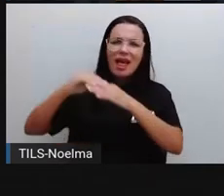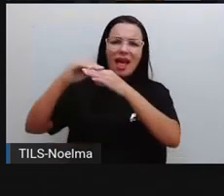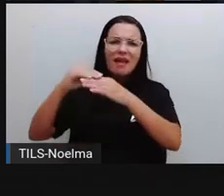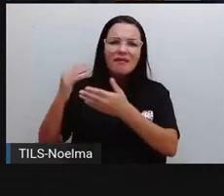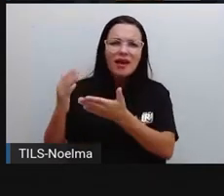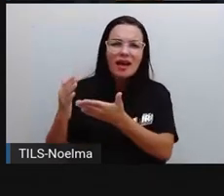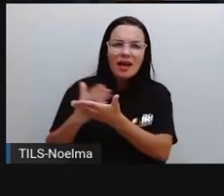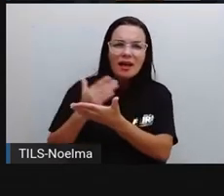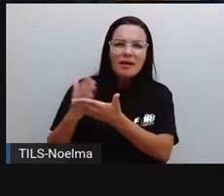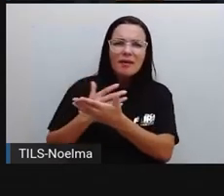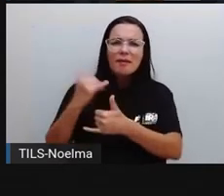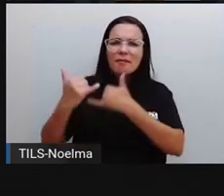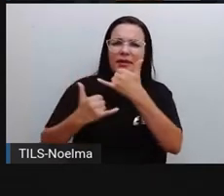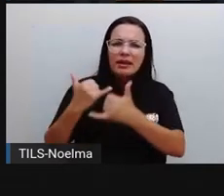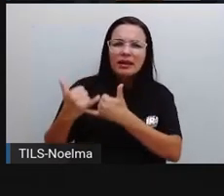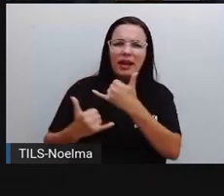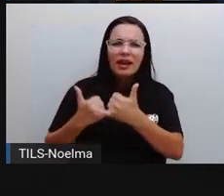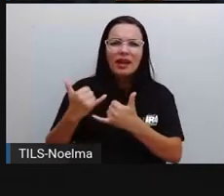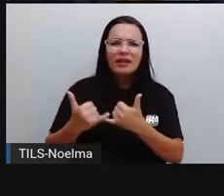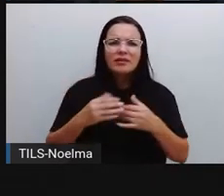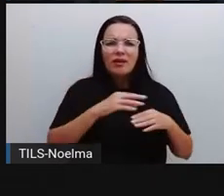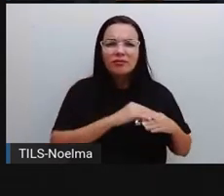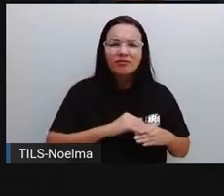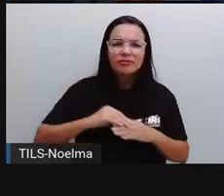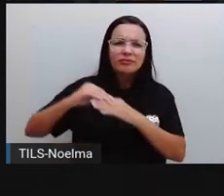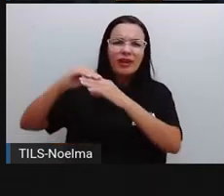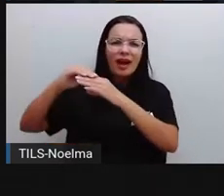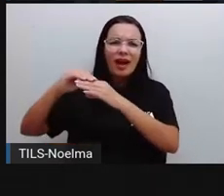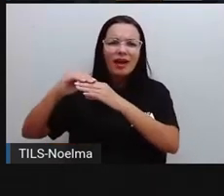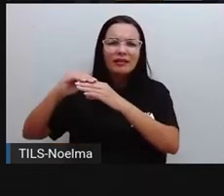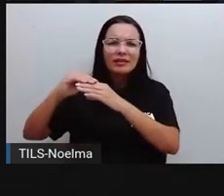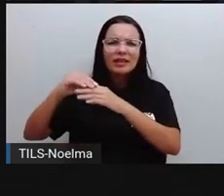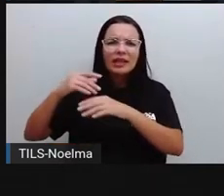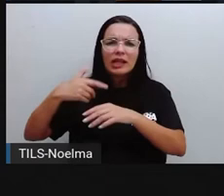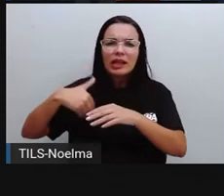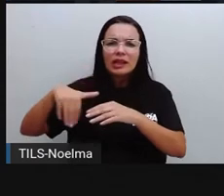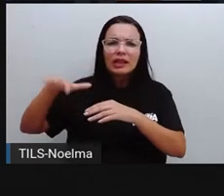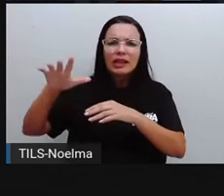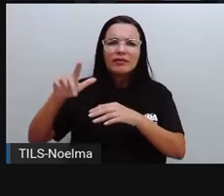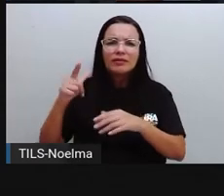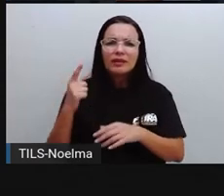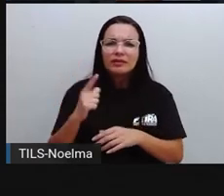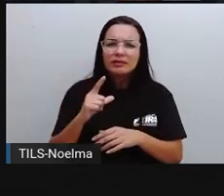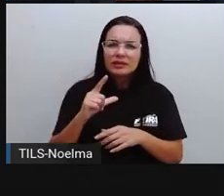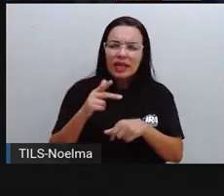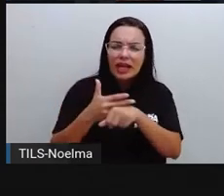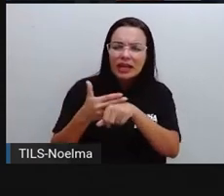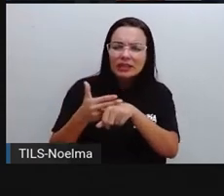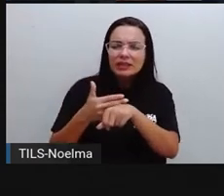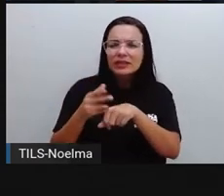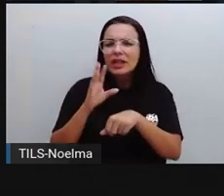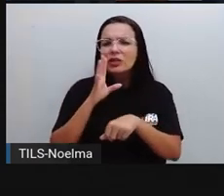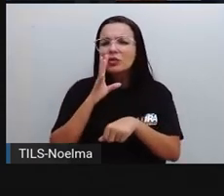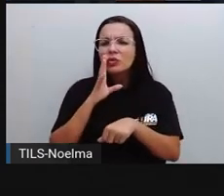não usa mais para as linhas 4 amarela e 5 lilás do metrô de São Paulo.